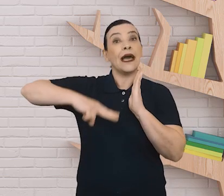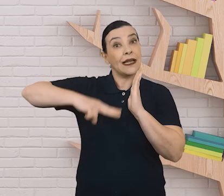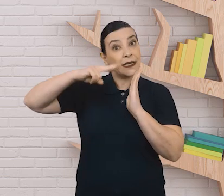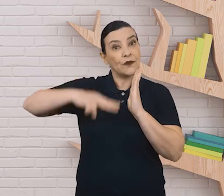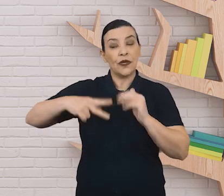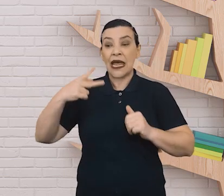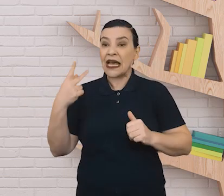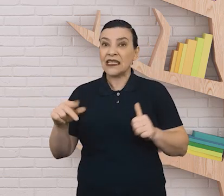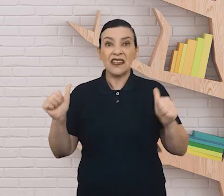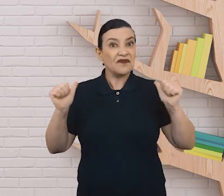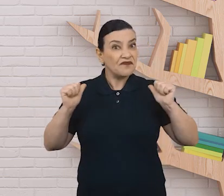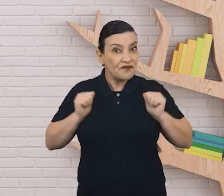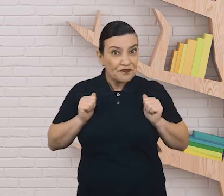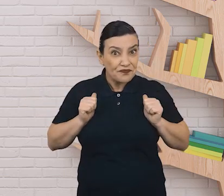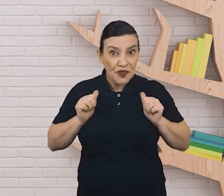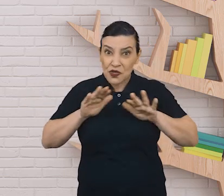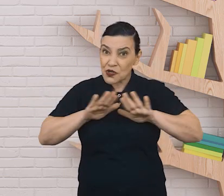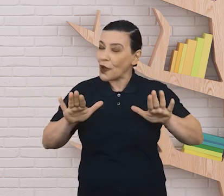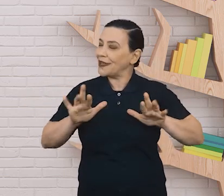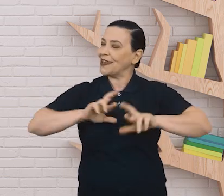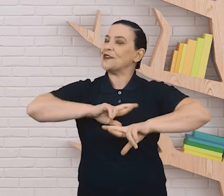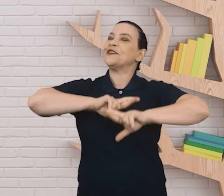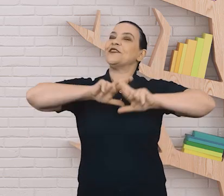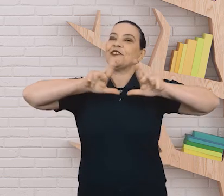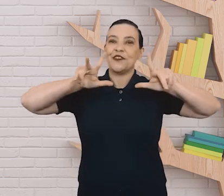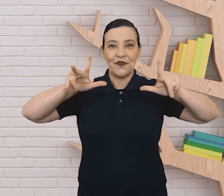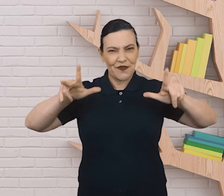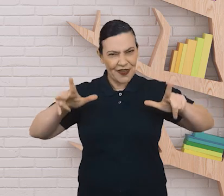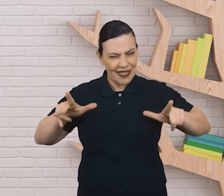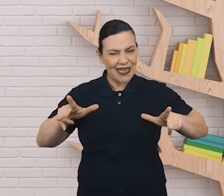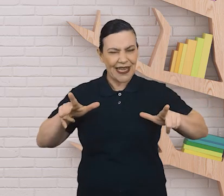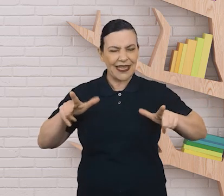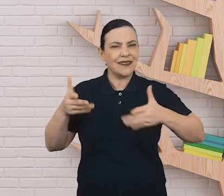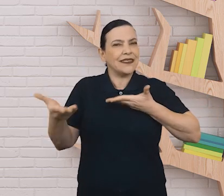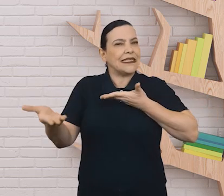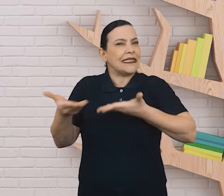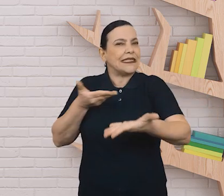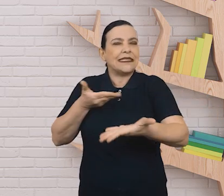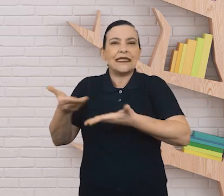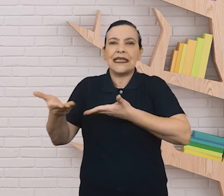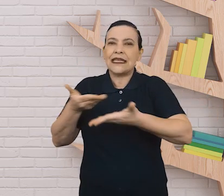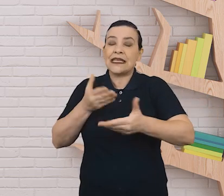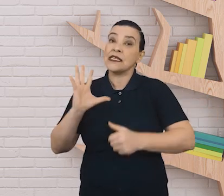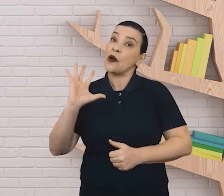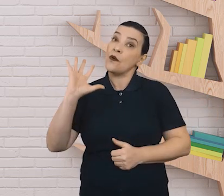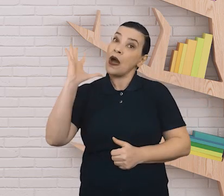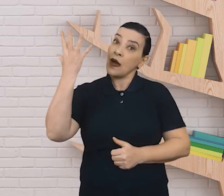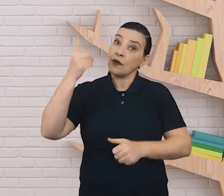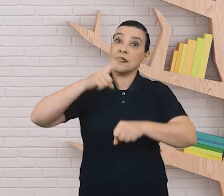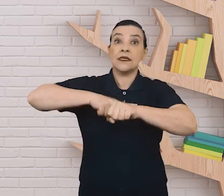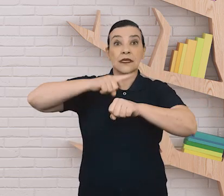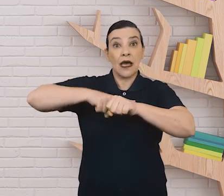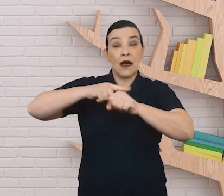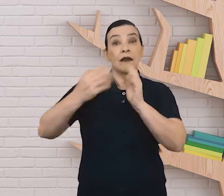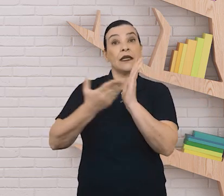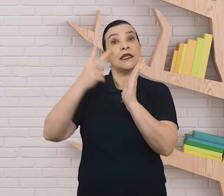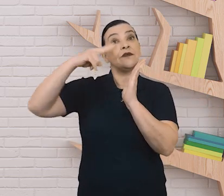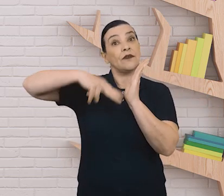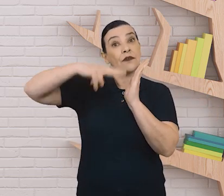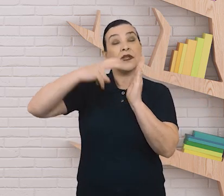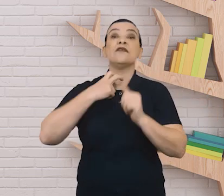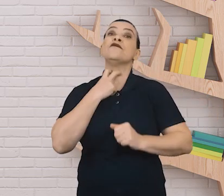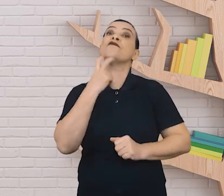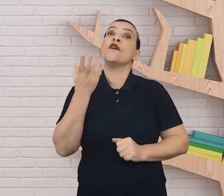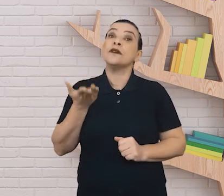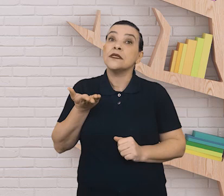adulto, em vez de apenas ser um ouvinte passivo. Esse tipo de interação acontece durante o ato de ler o livro em voz alta,